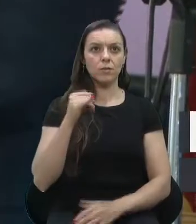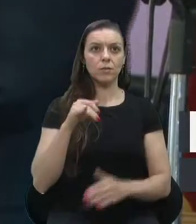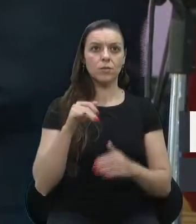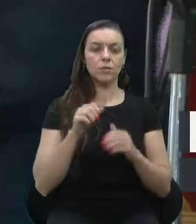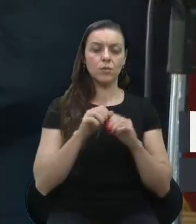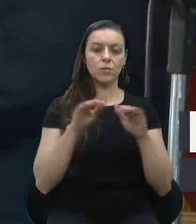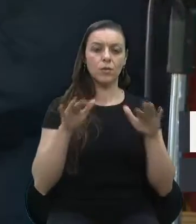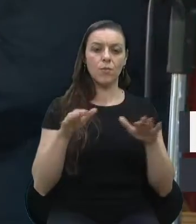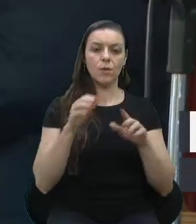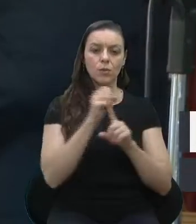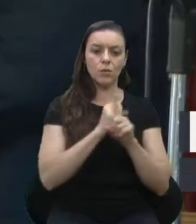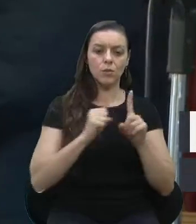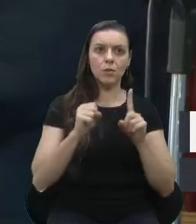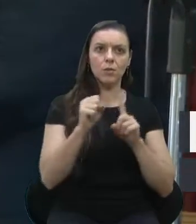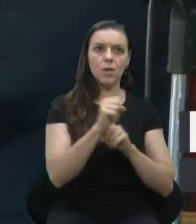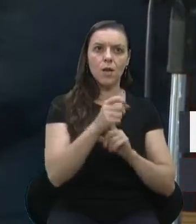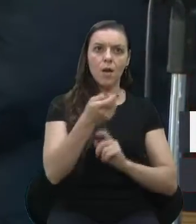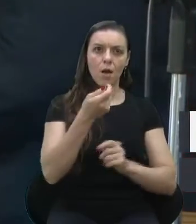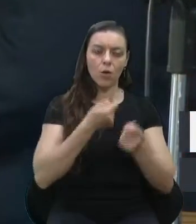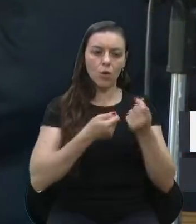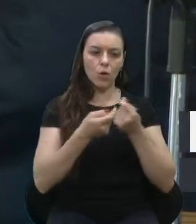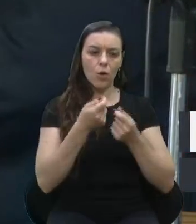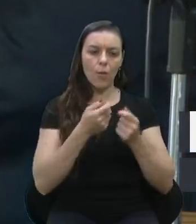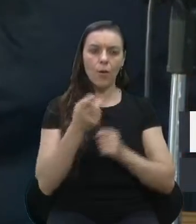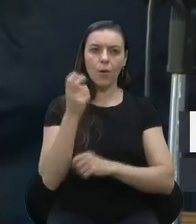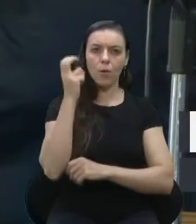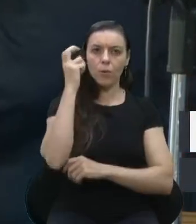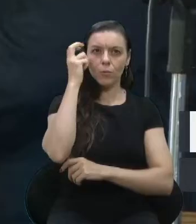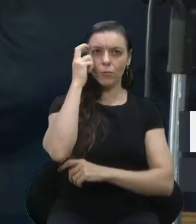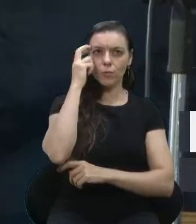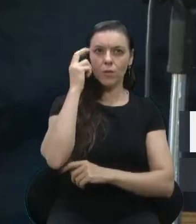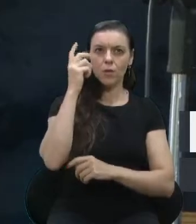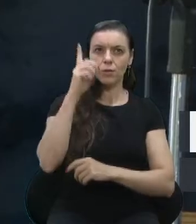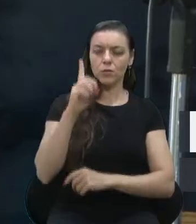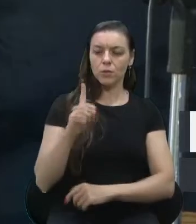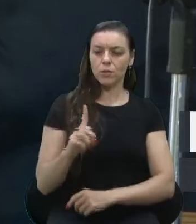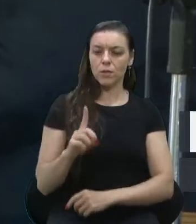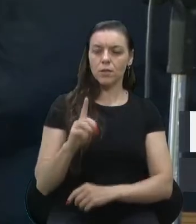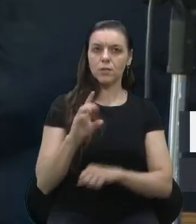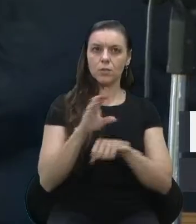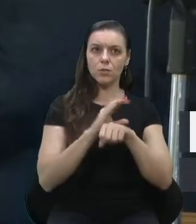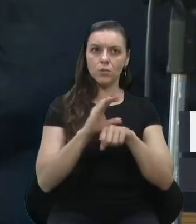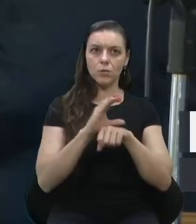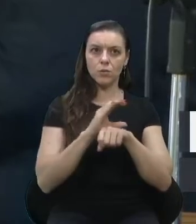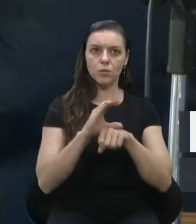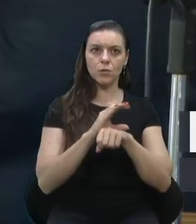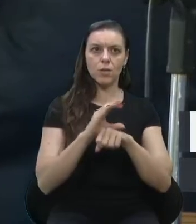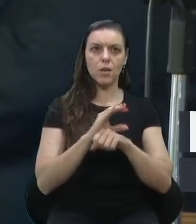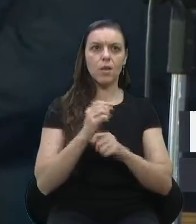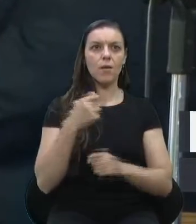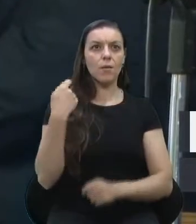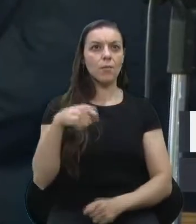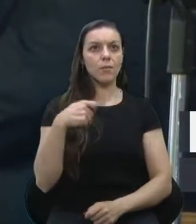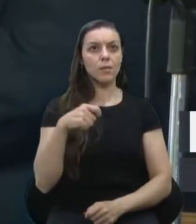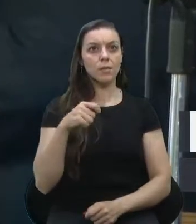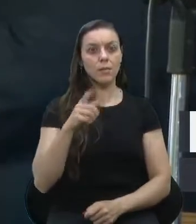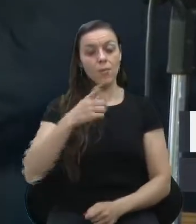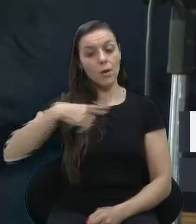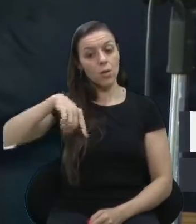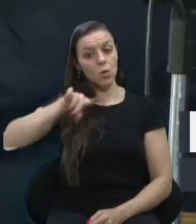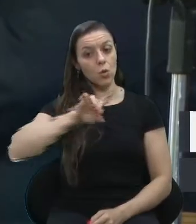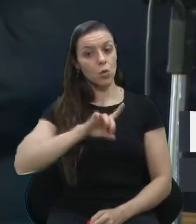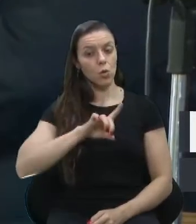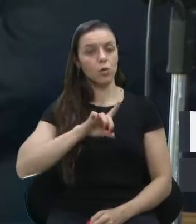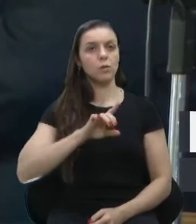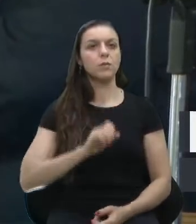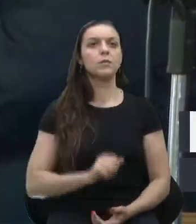social, para a economia. A cultura é um direito constitucional. Deve ser para todos e